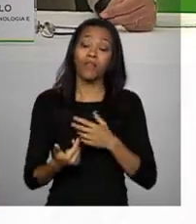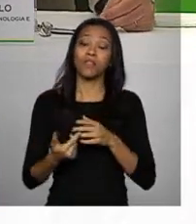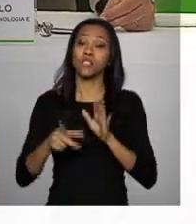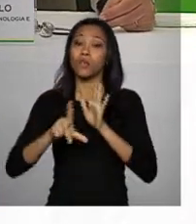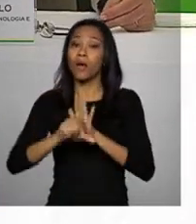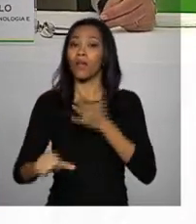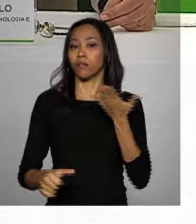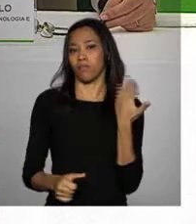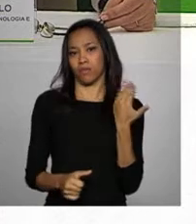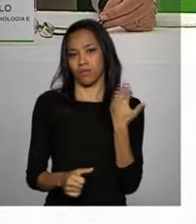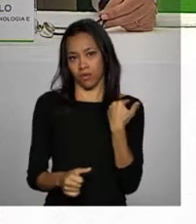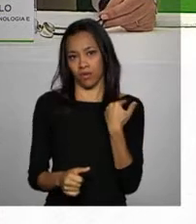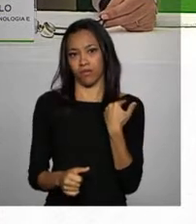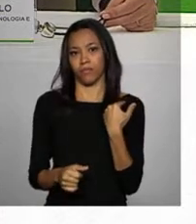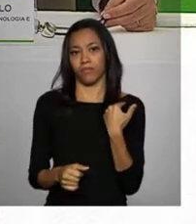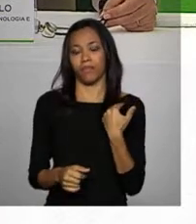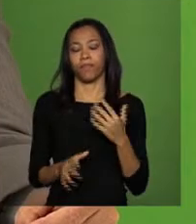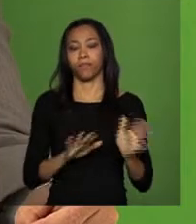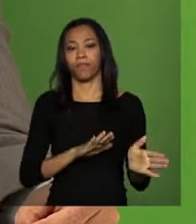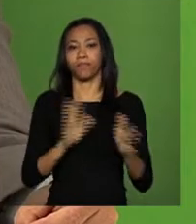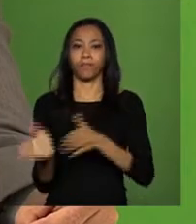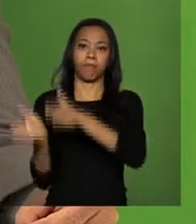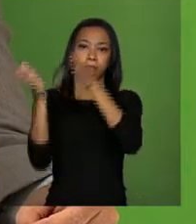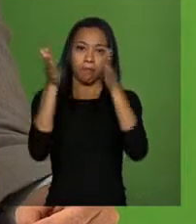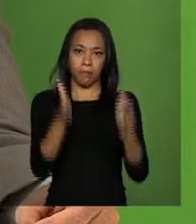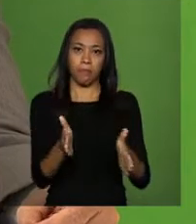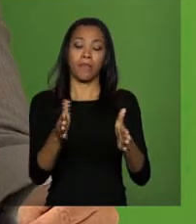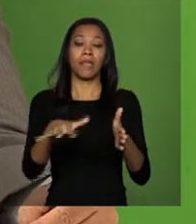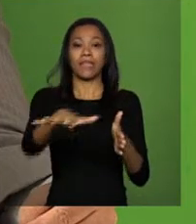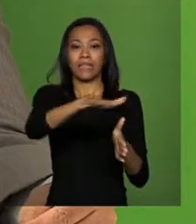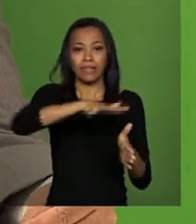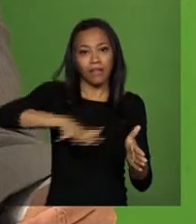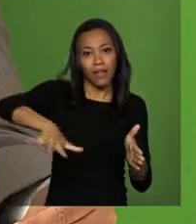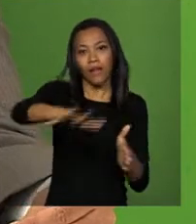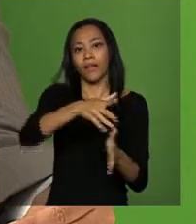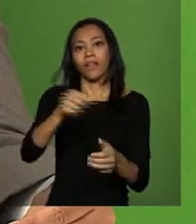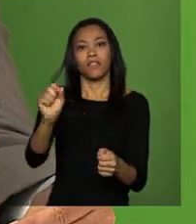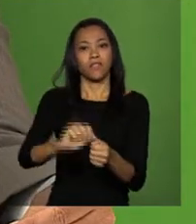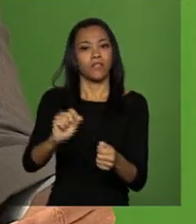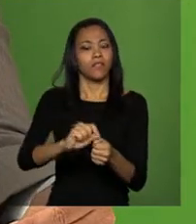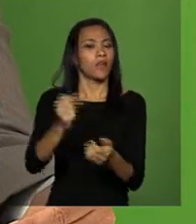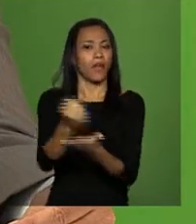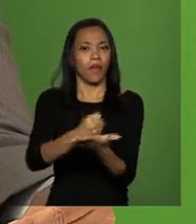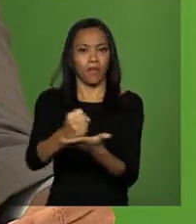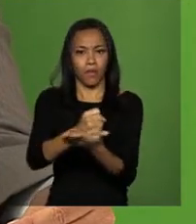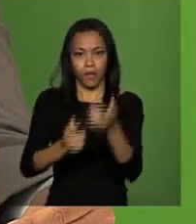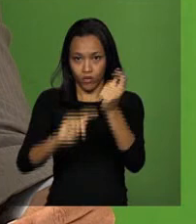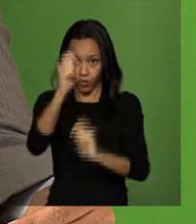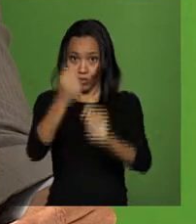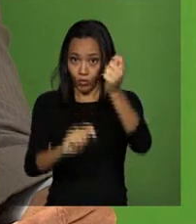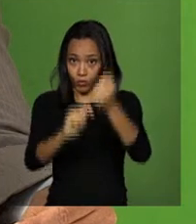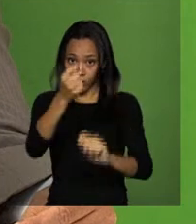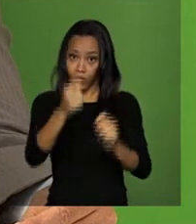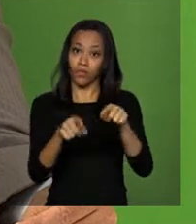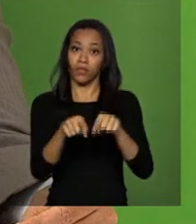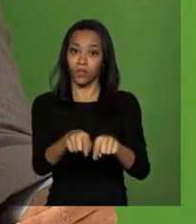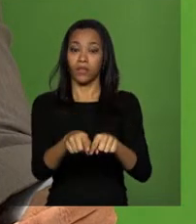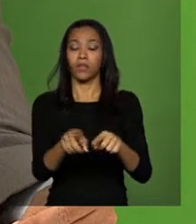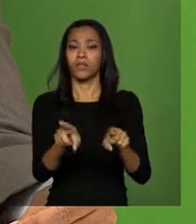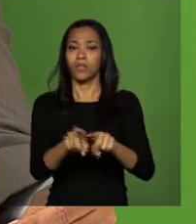Na área de fármacos e química fina, também você tem